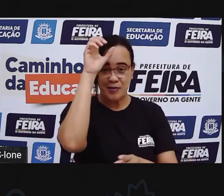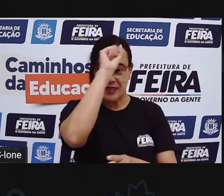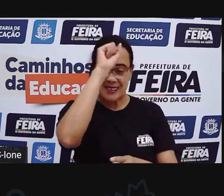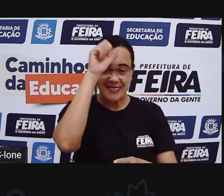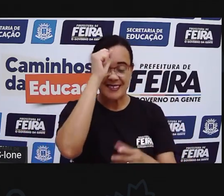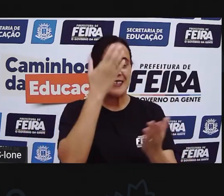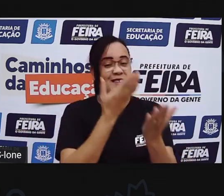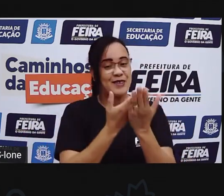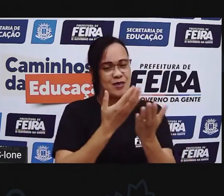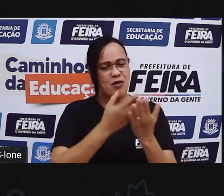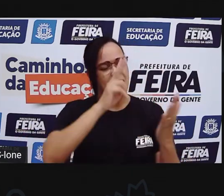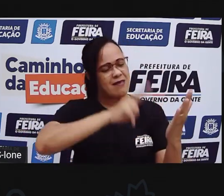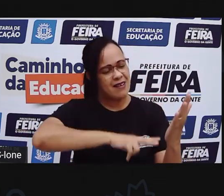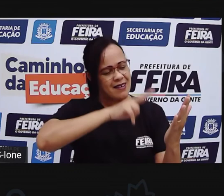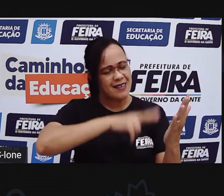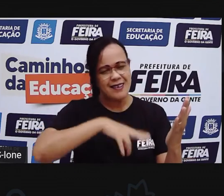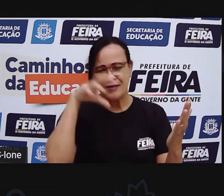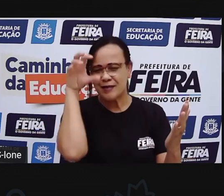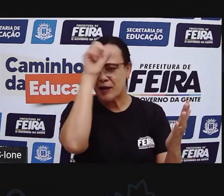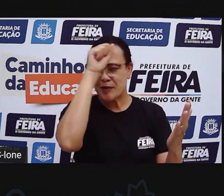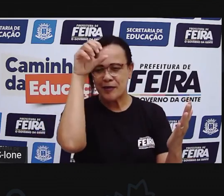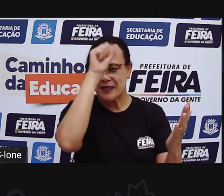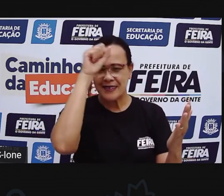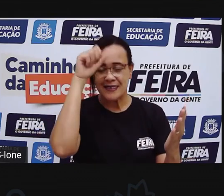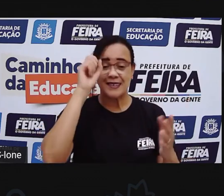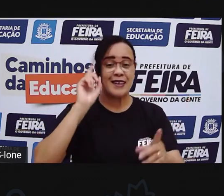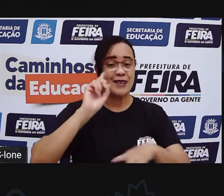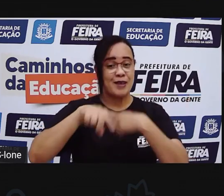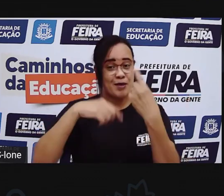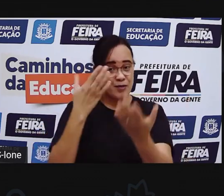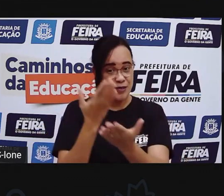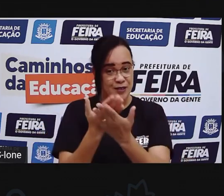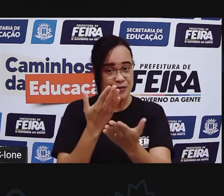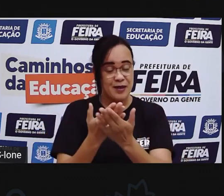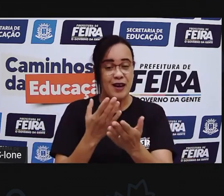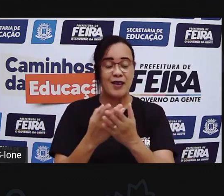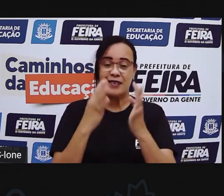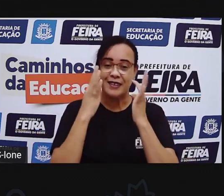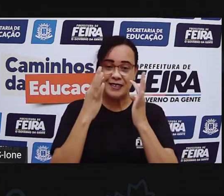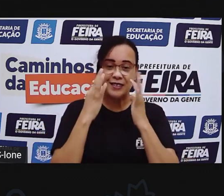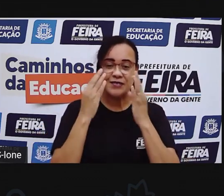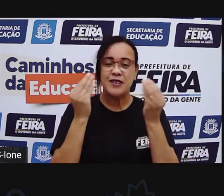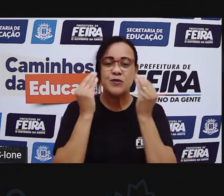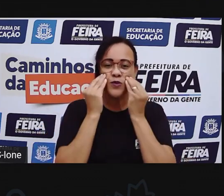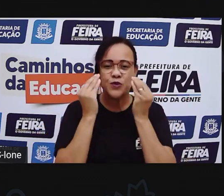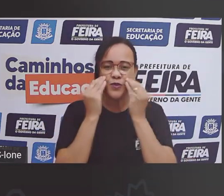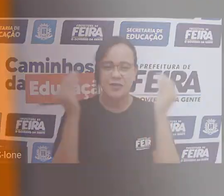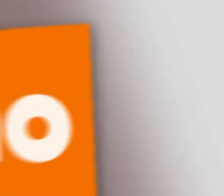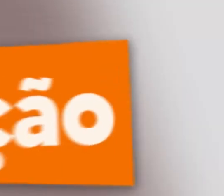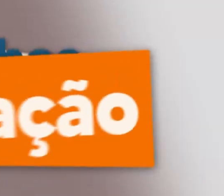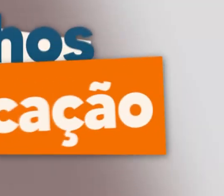Lendo novas palavras Tá certo? A gente se vê na próxima aula Um beijão E até mais Tchau